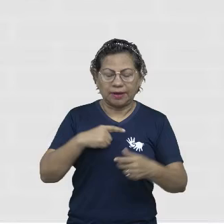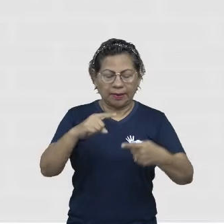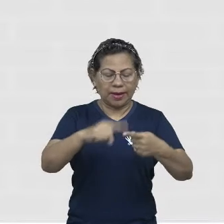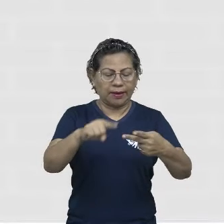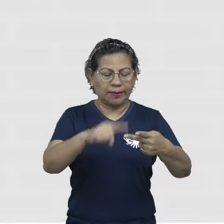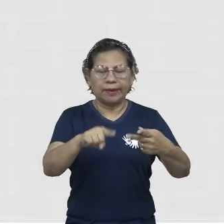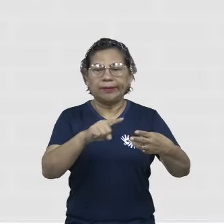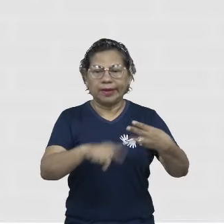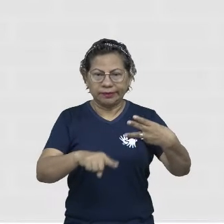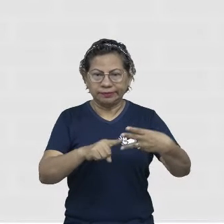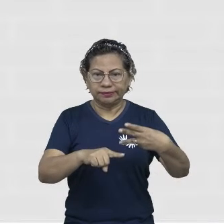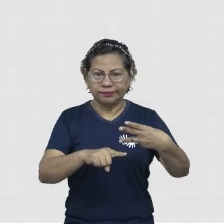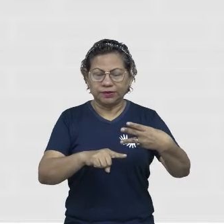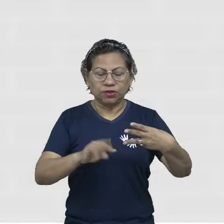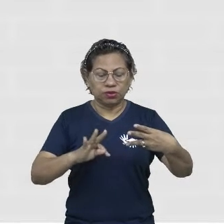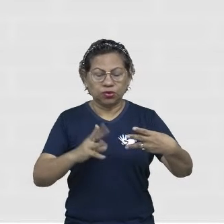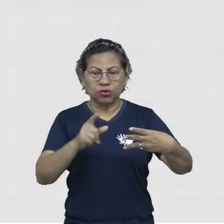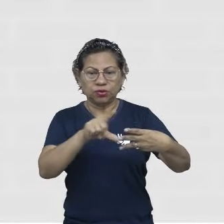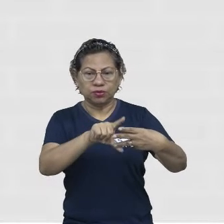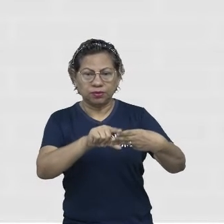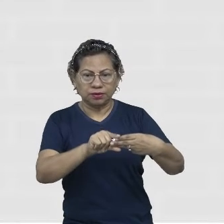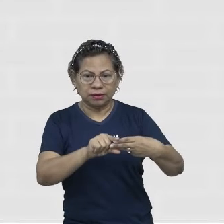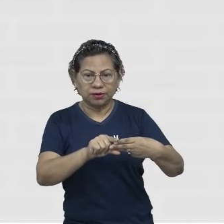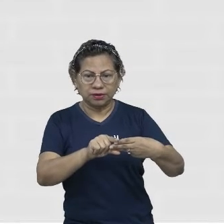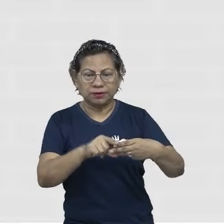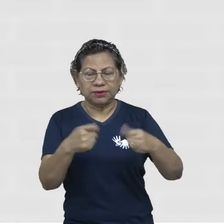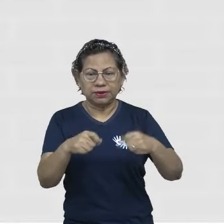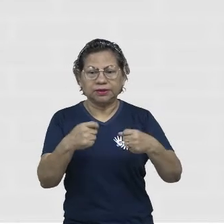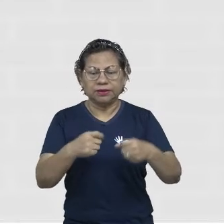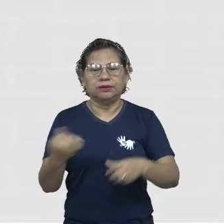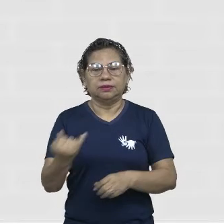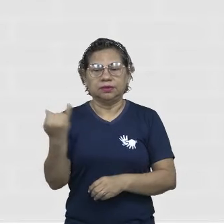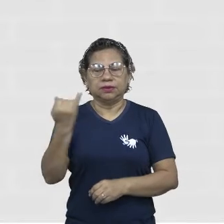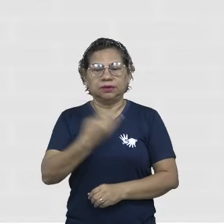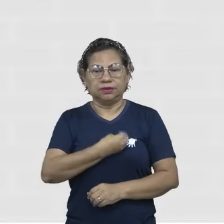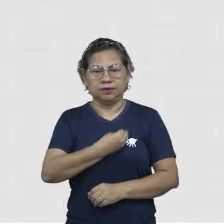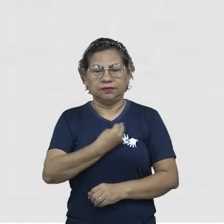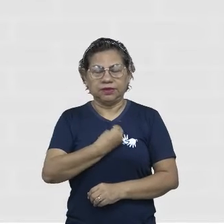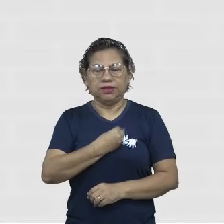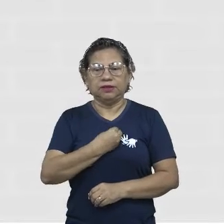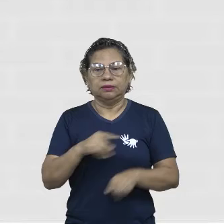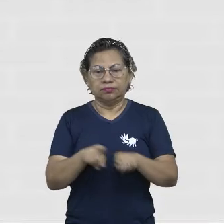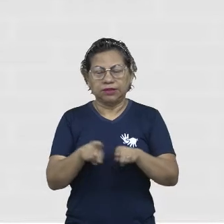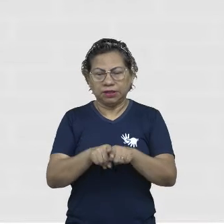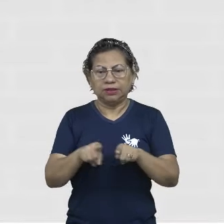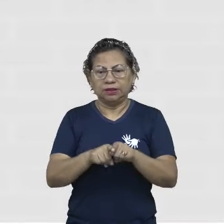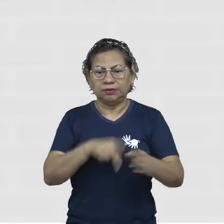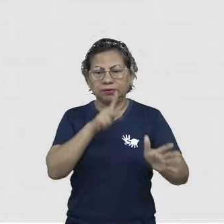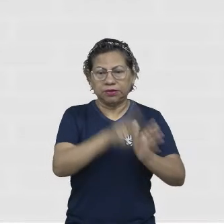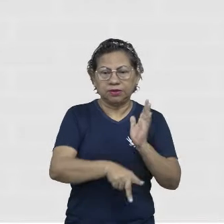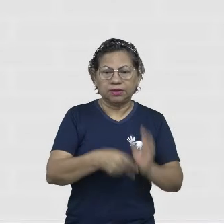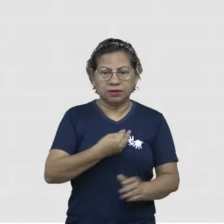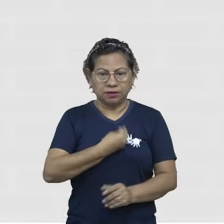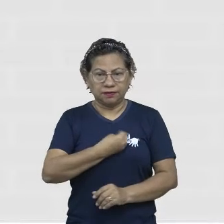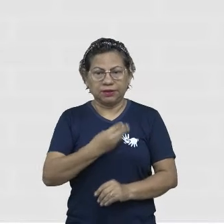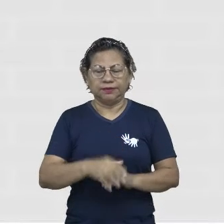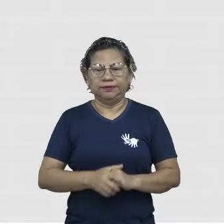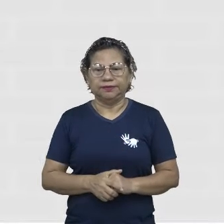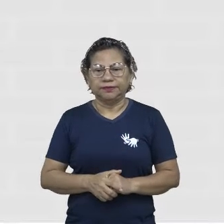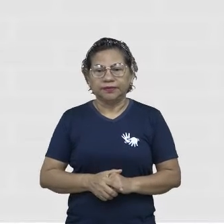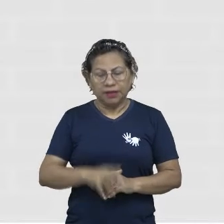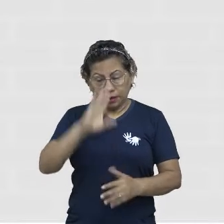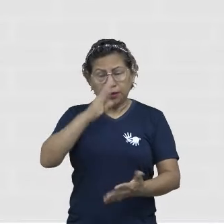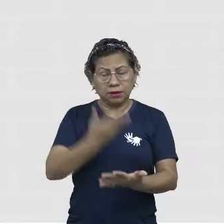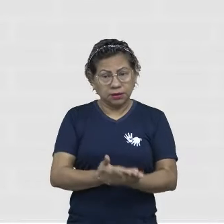gratidão, vale muito a pena você colocar também e desenvolver no seu projeto de vida. E o otimismo,